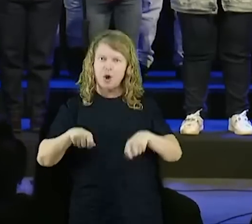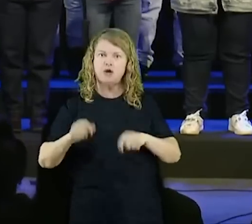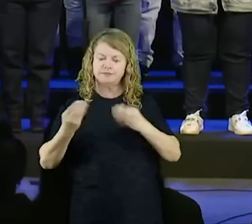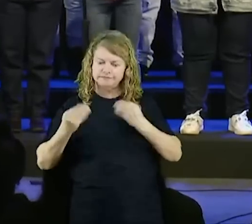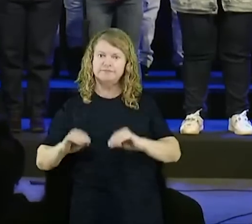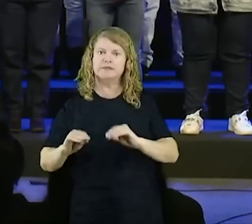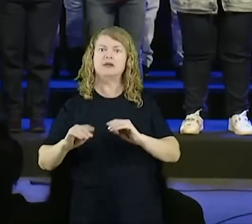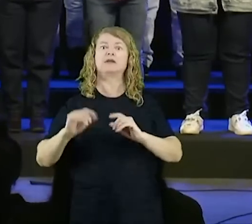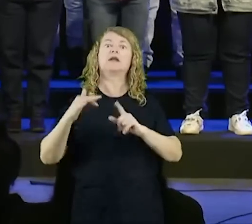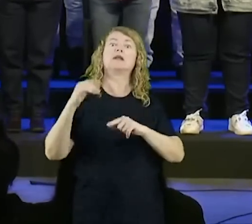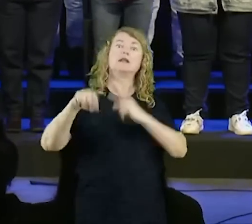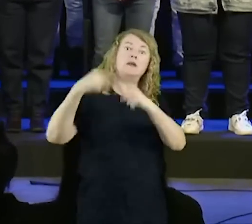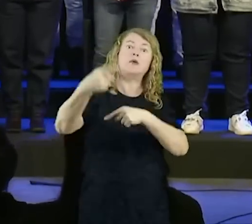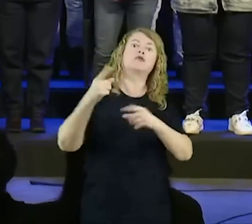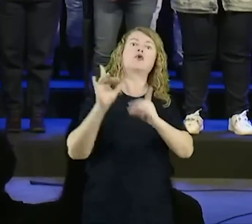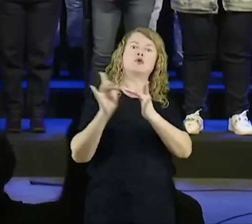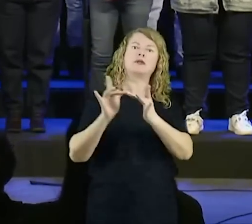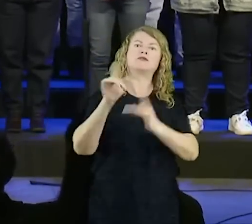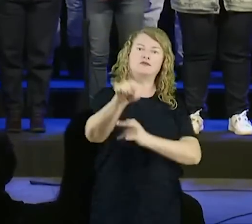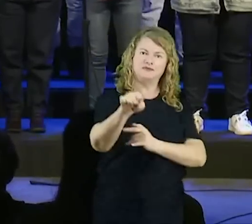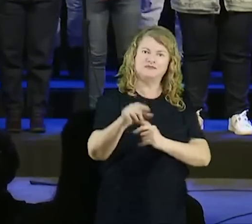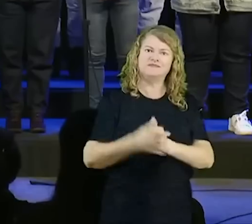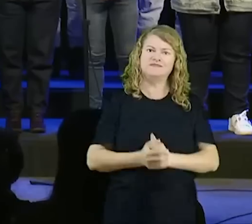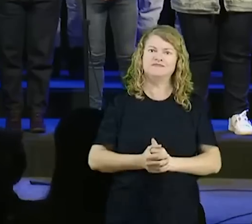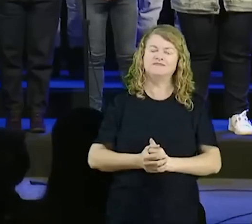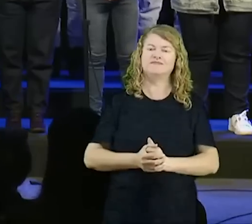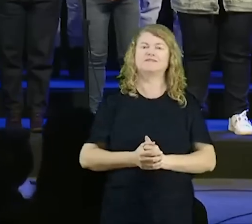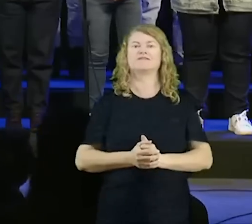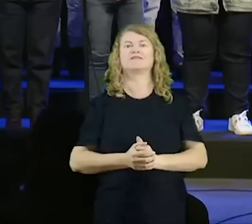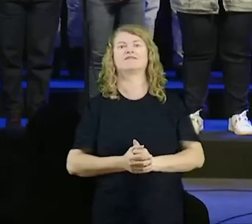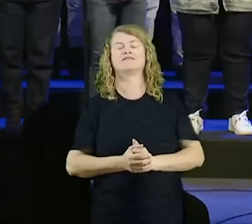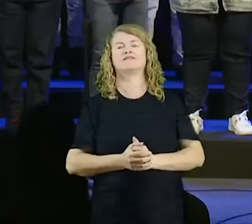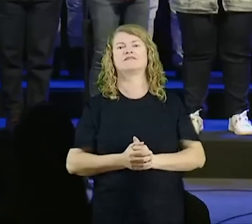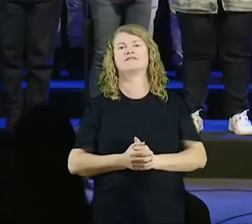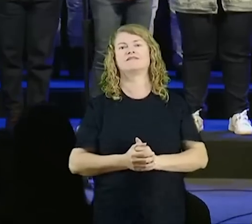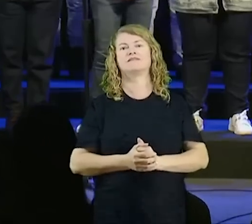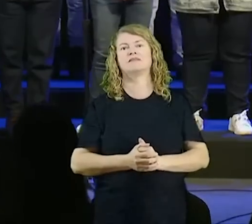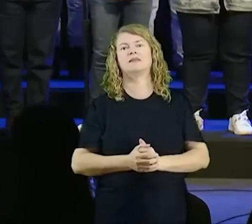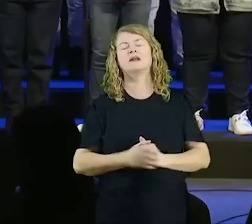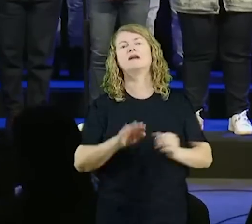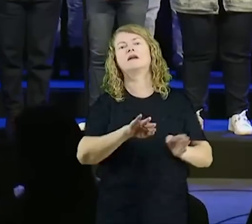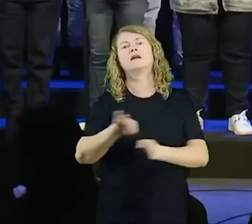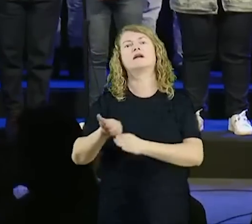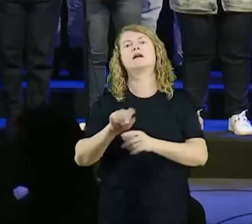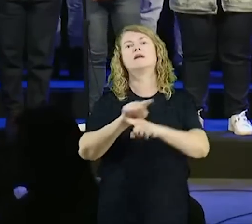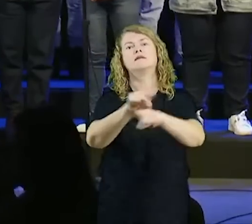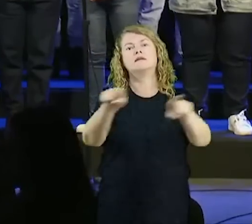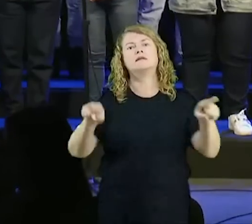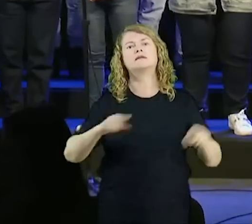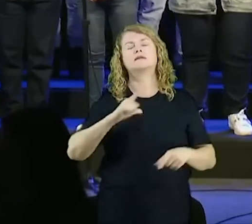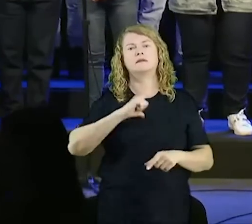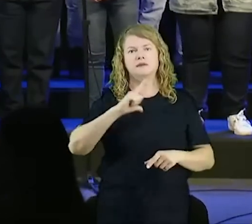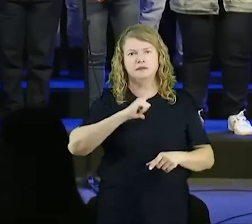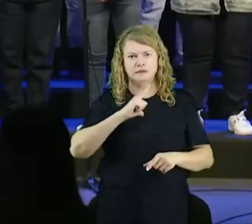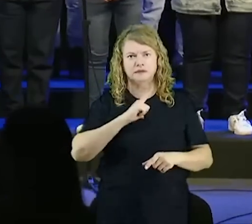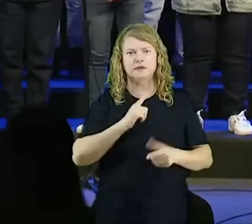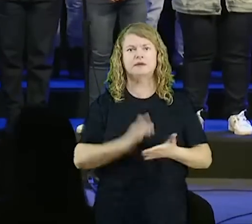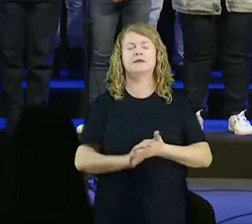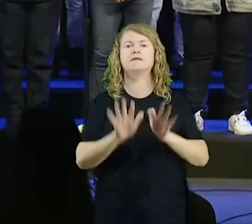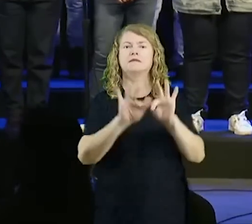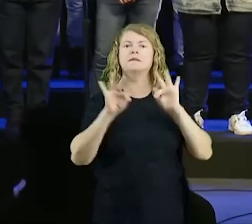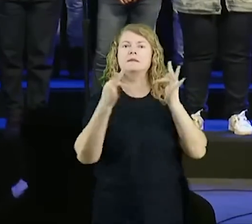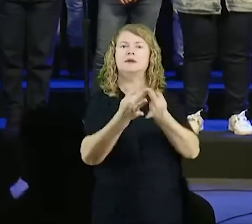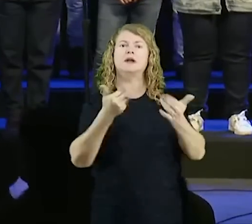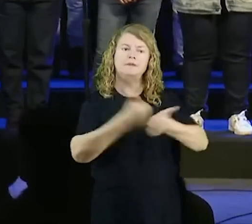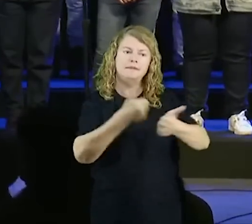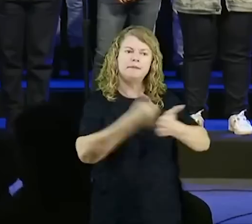Deus abençoe sua vida, quero dizer para você, que tenha parentes, está em Curitiba, perto da região, nosso endereço é